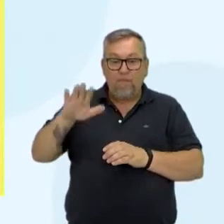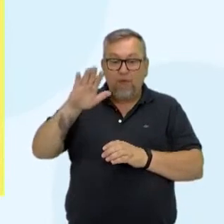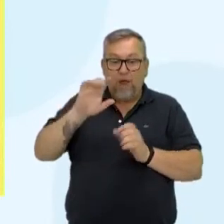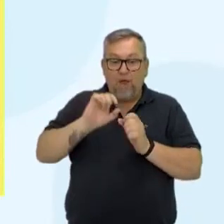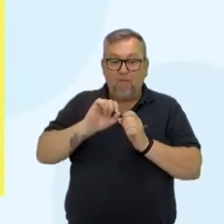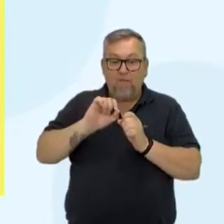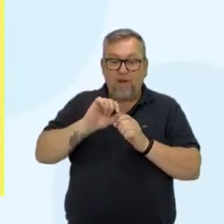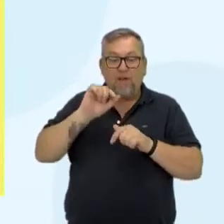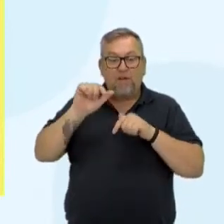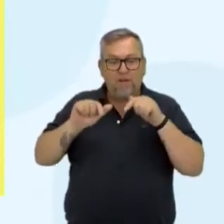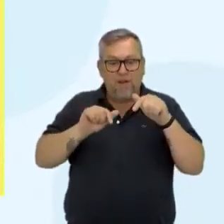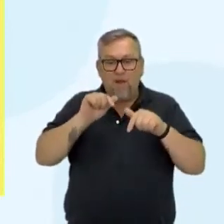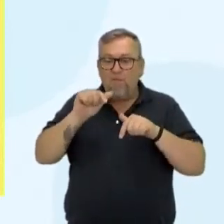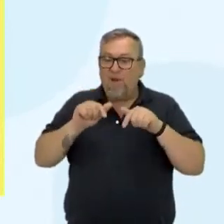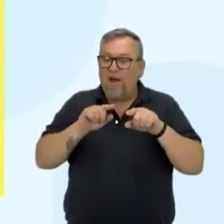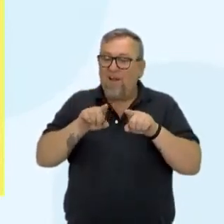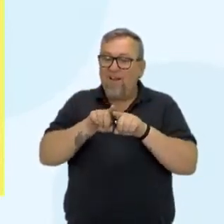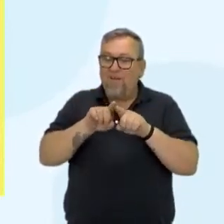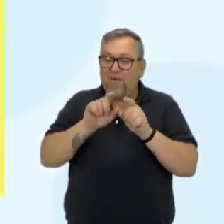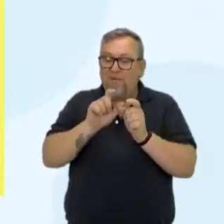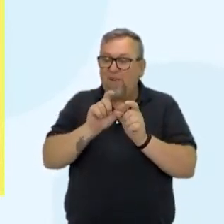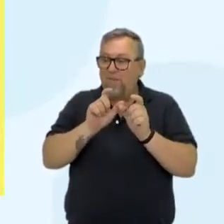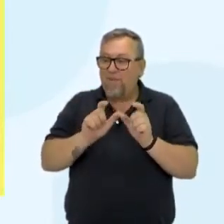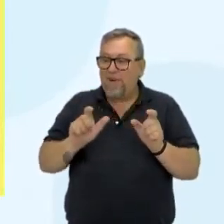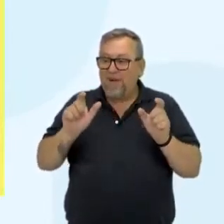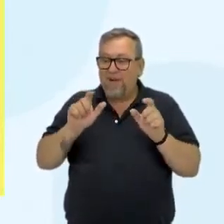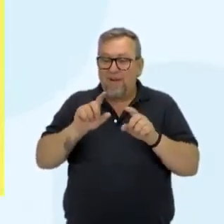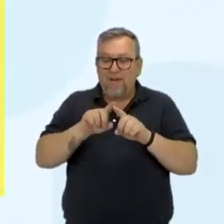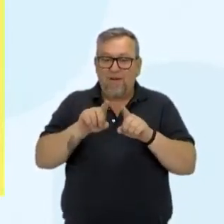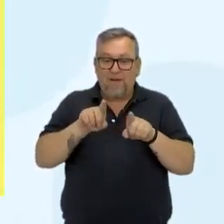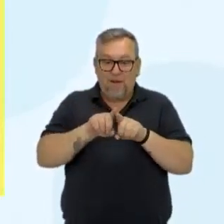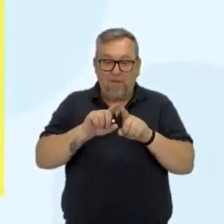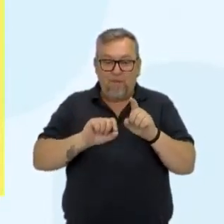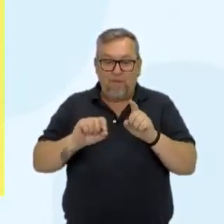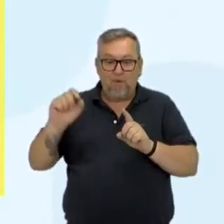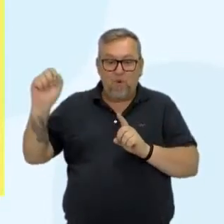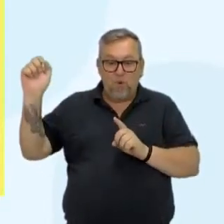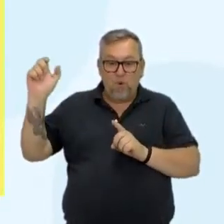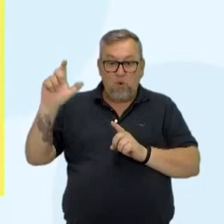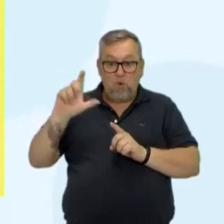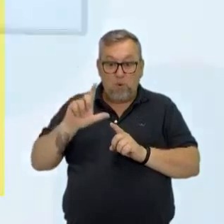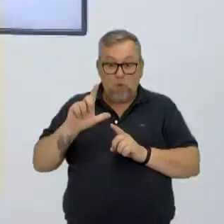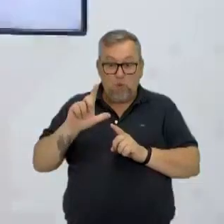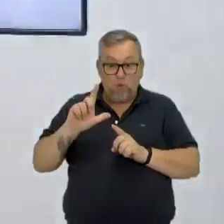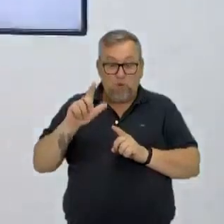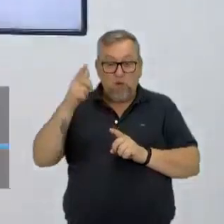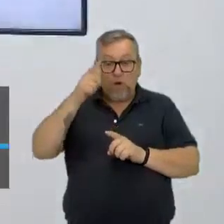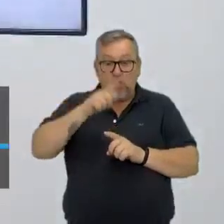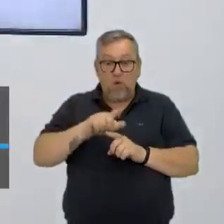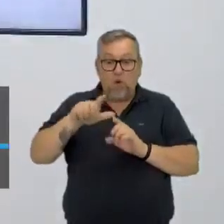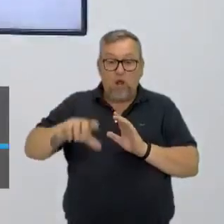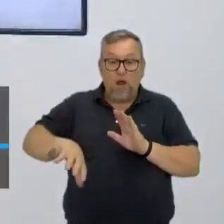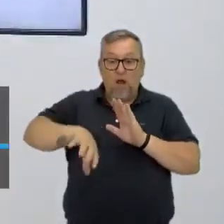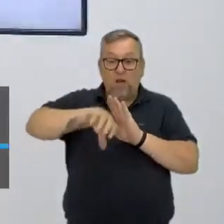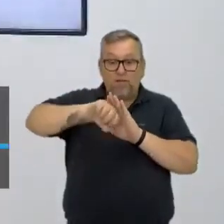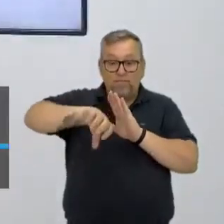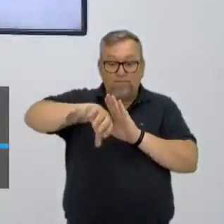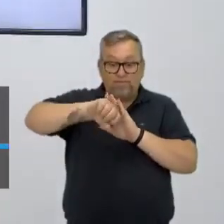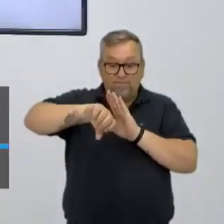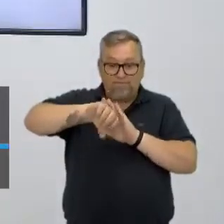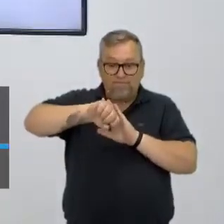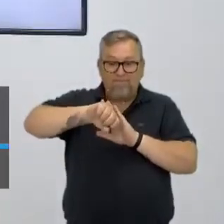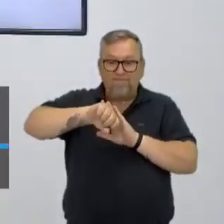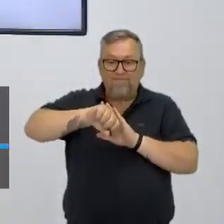fazem esse serviço, ali de uma parte é irradiada de volta e uma parte fica absorvida aqui pelo planeta.